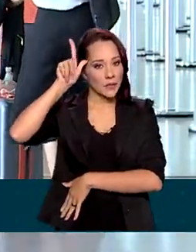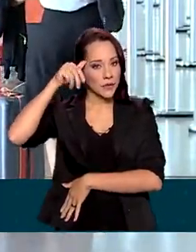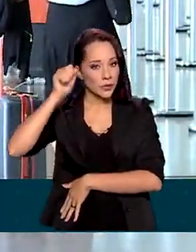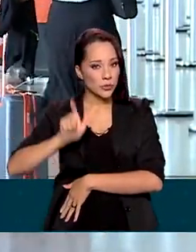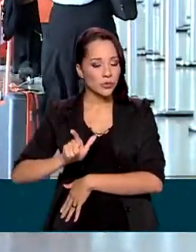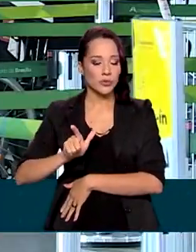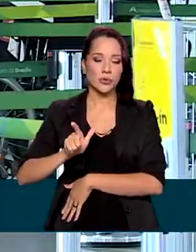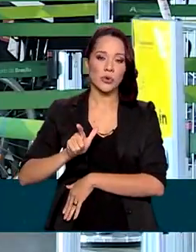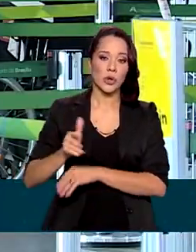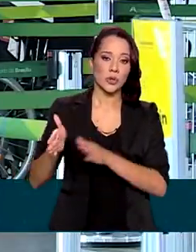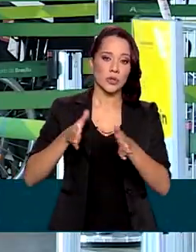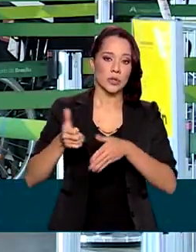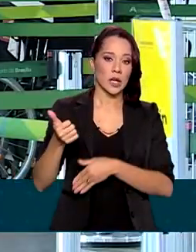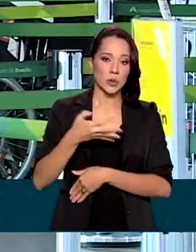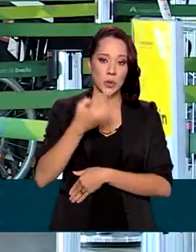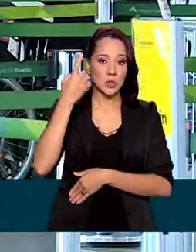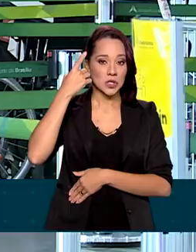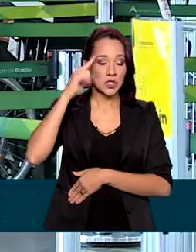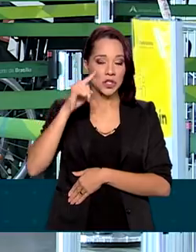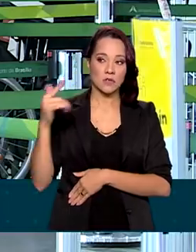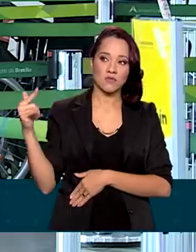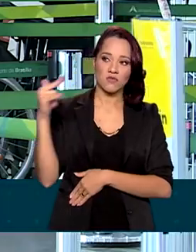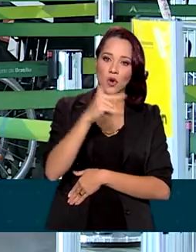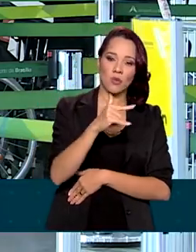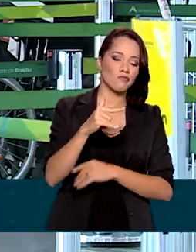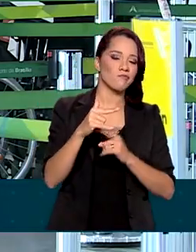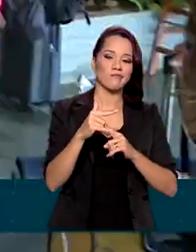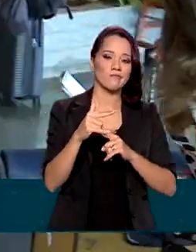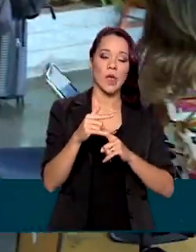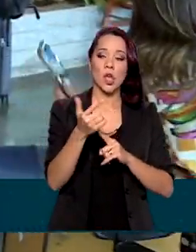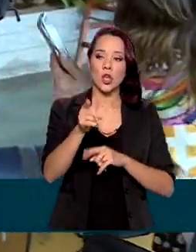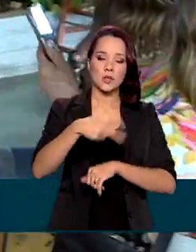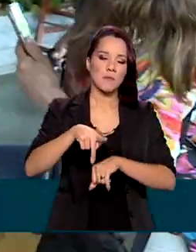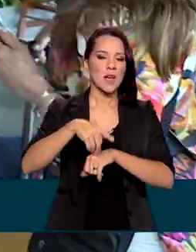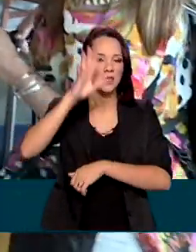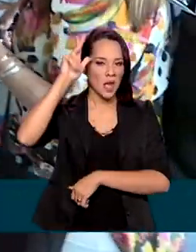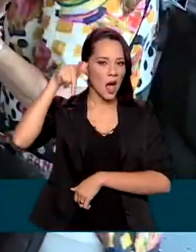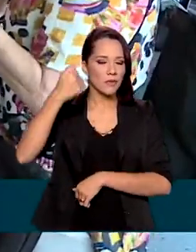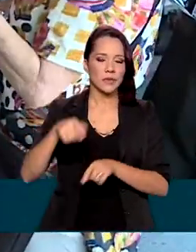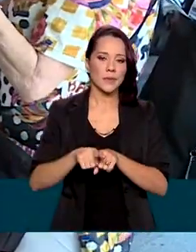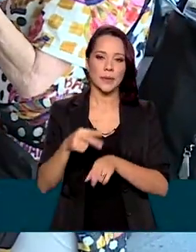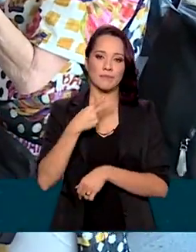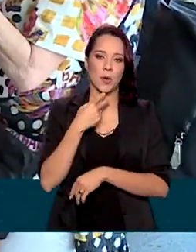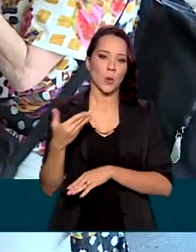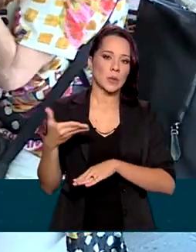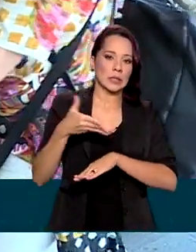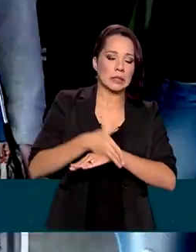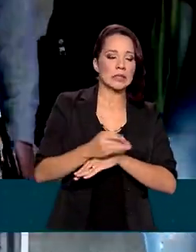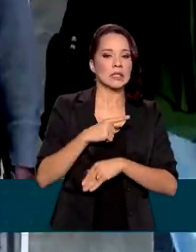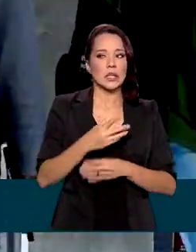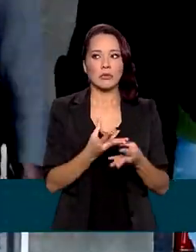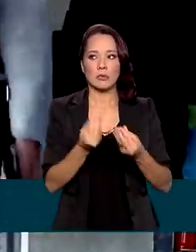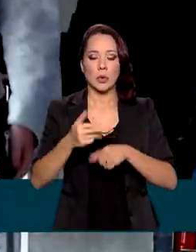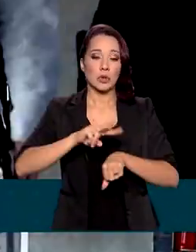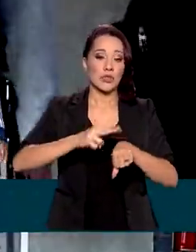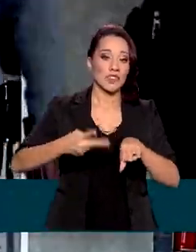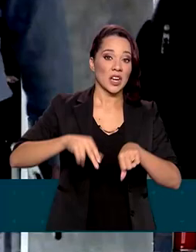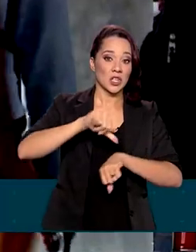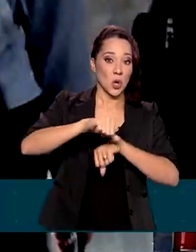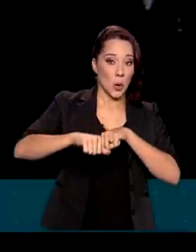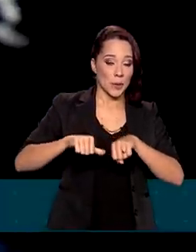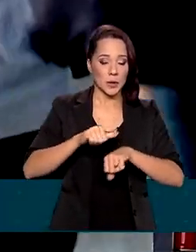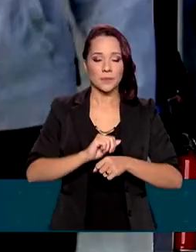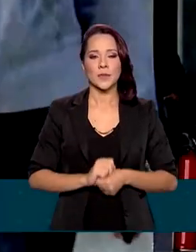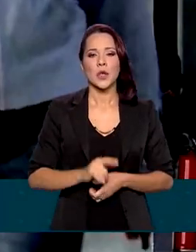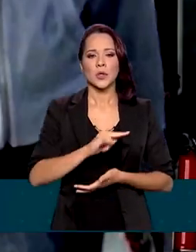Nos últimos 14 dias de voos vindos da África do Sul e outros países africanos que apresentaram muitos casos da variante Ômicron.